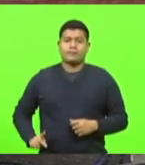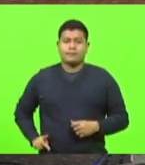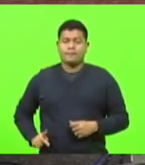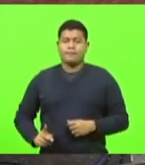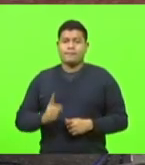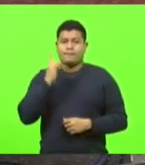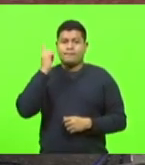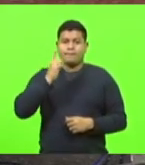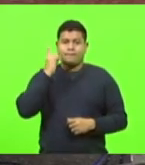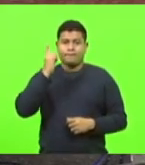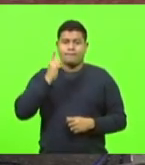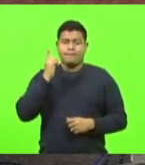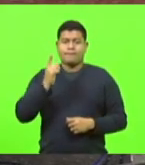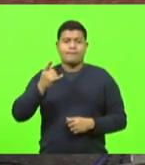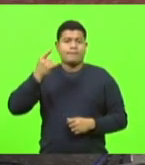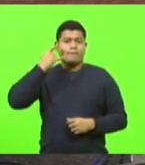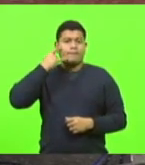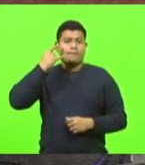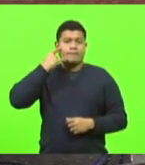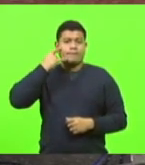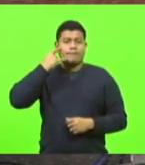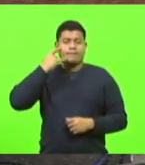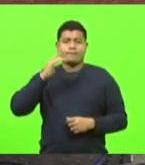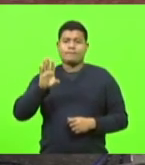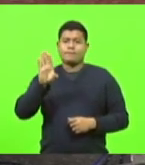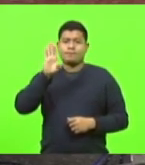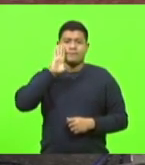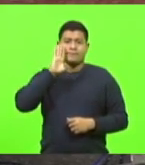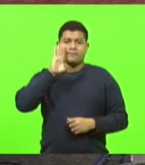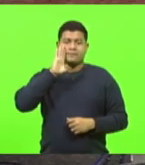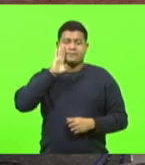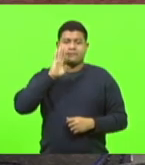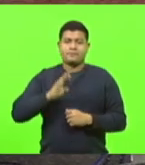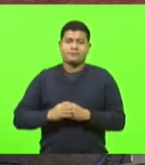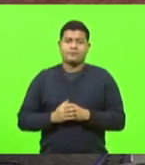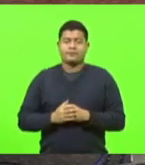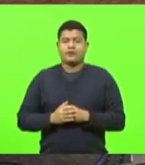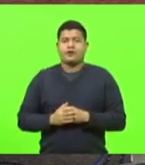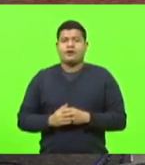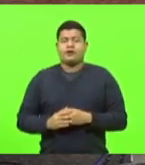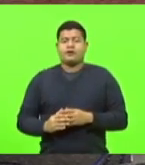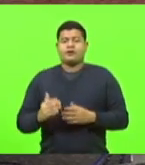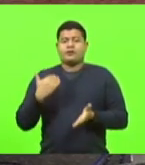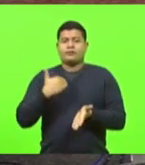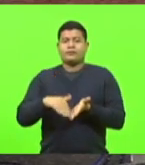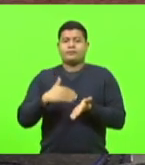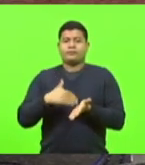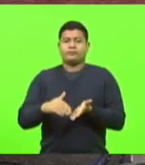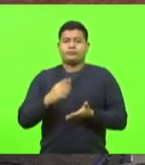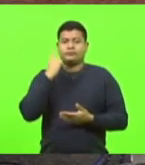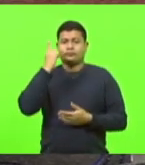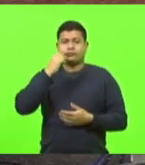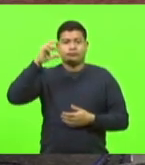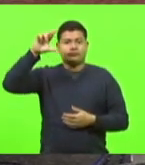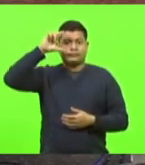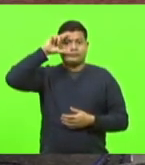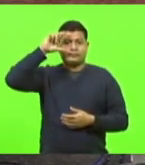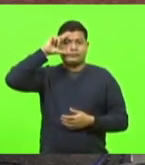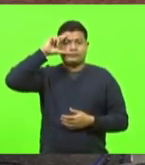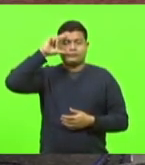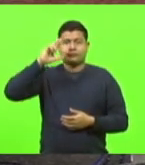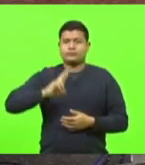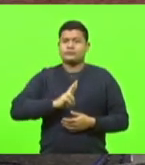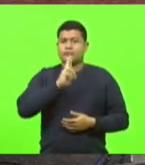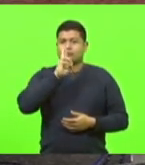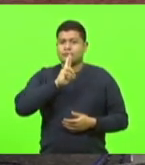Deputados Mauro de Nadal, Nils Berlanda. Secretarias. Deputados Ricardo Alba, Rodrigo